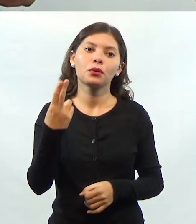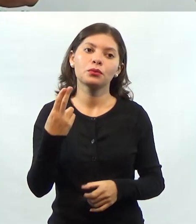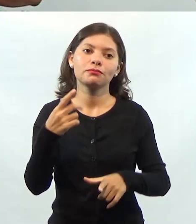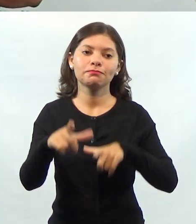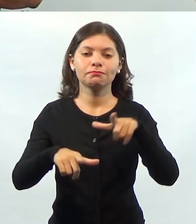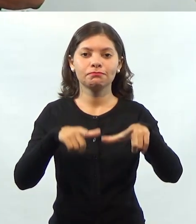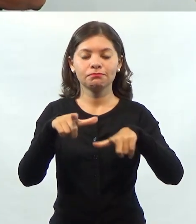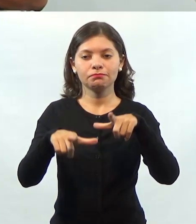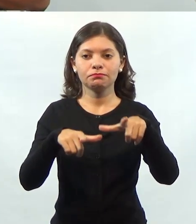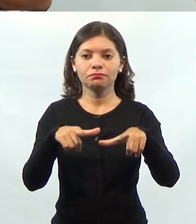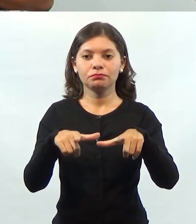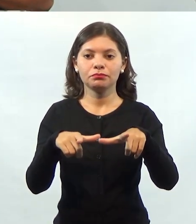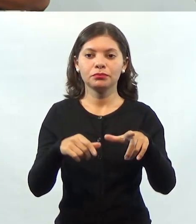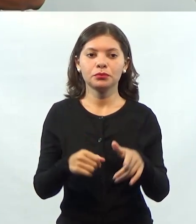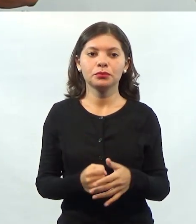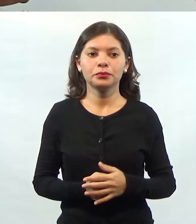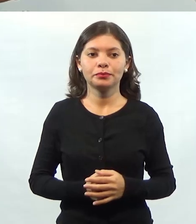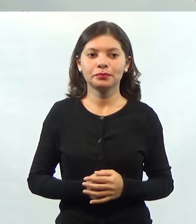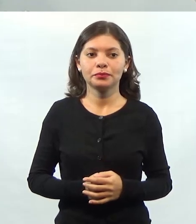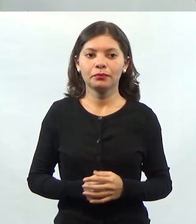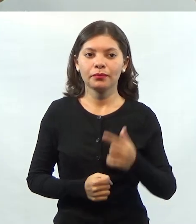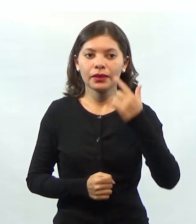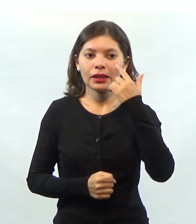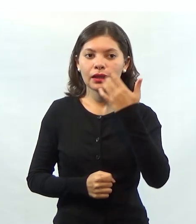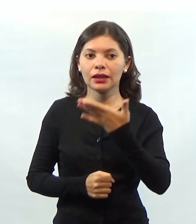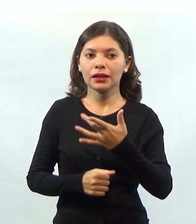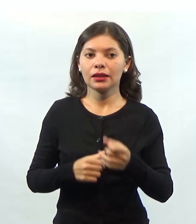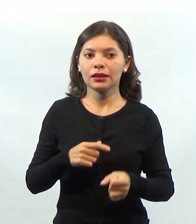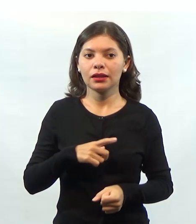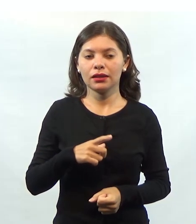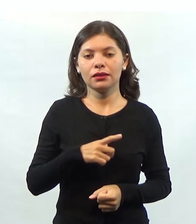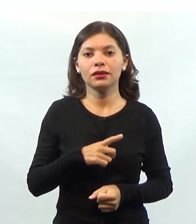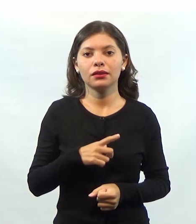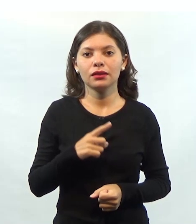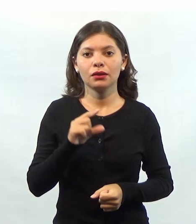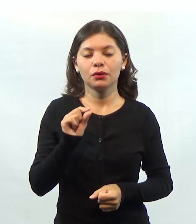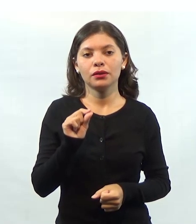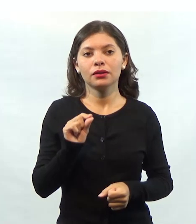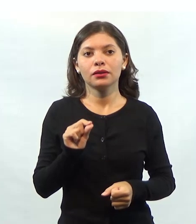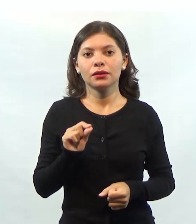outros serviços. Aí aqui nós temos aqui, olha,